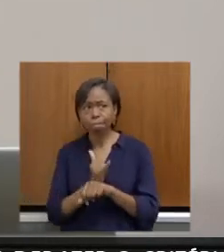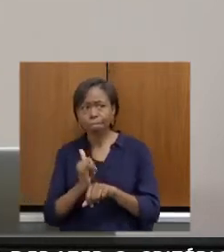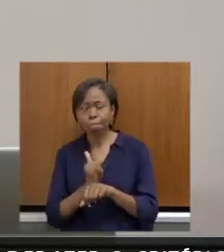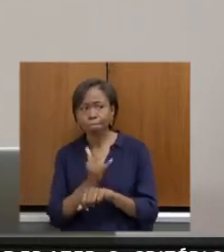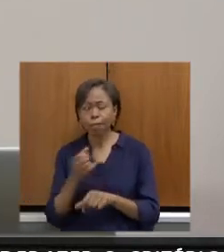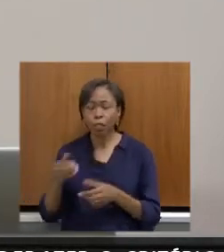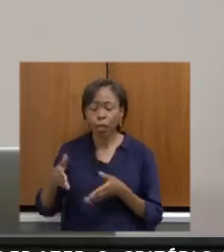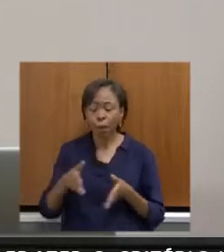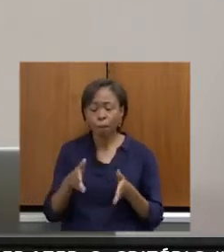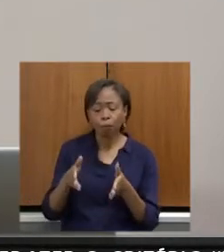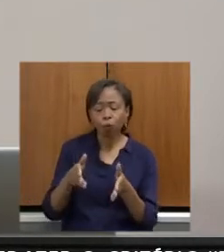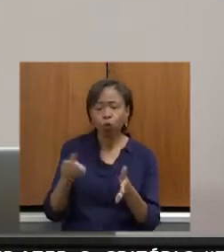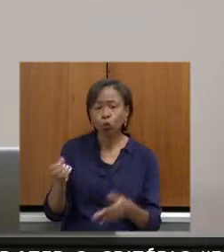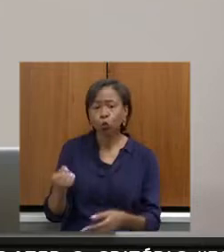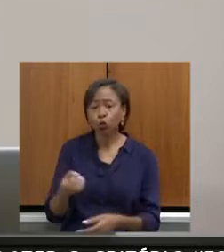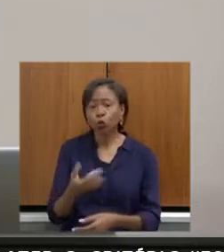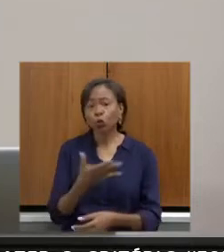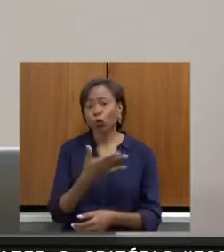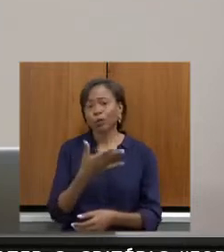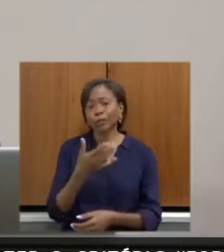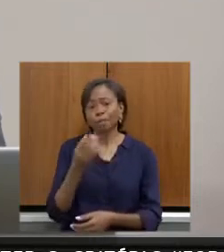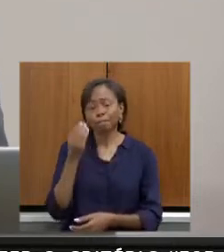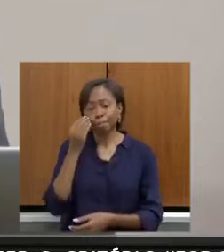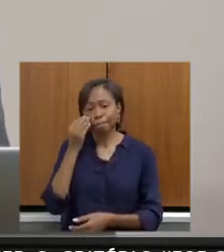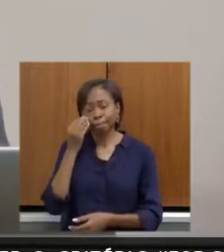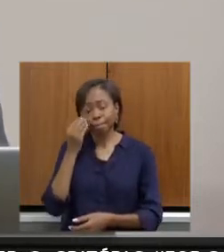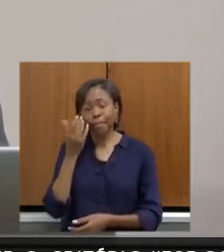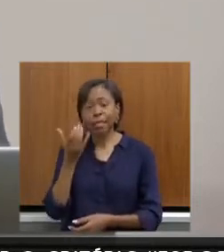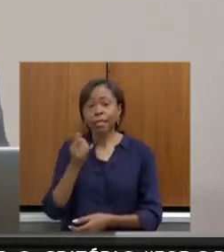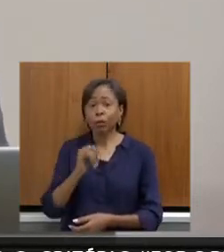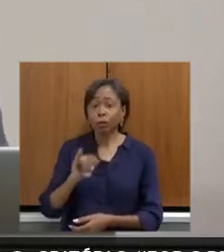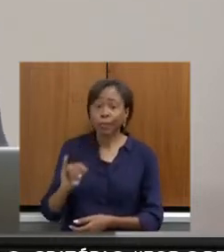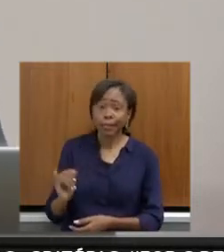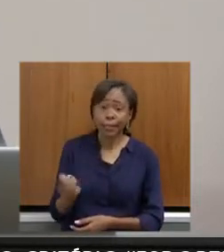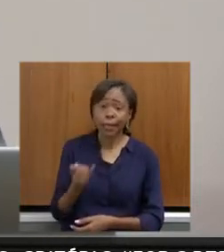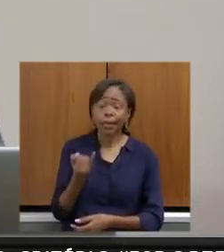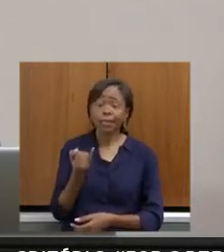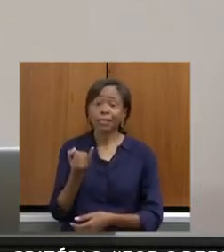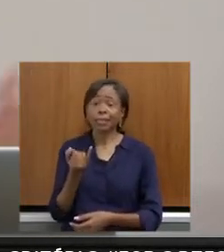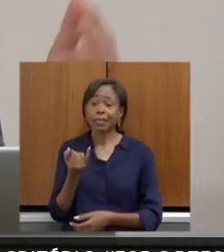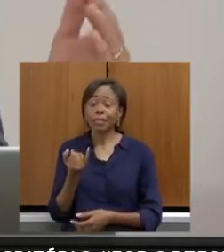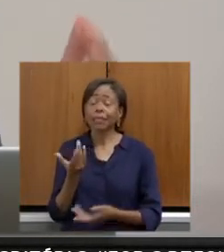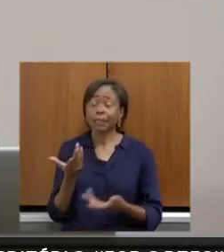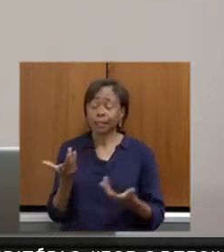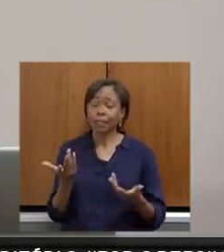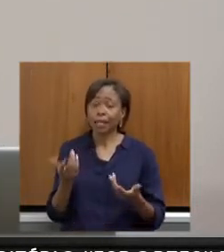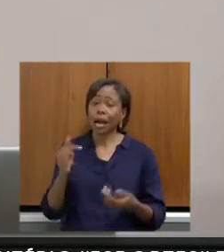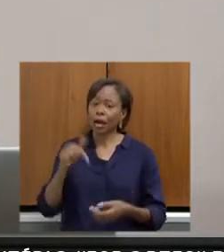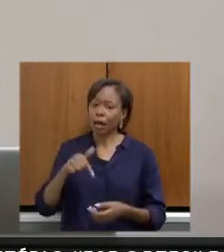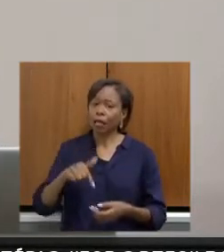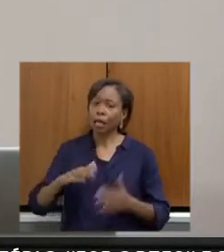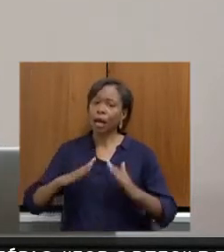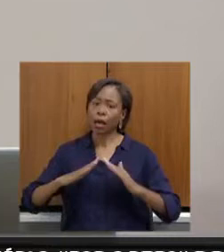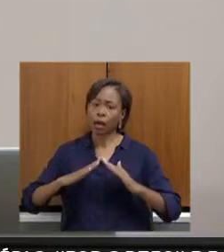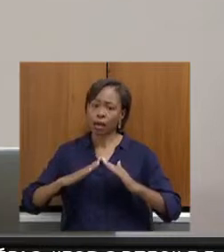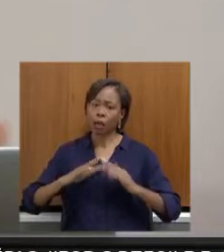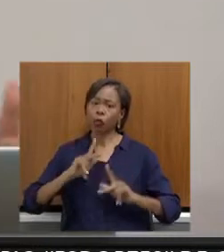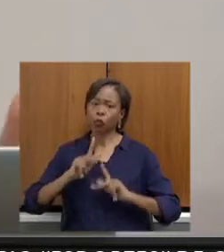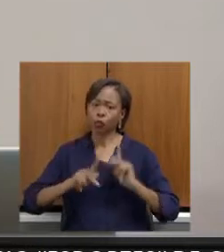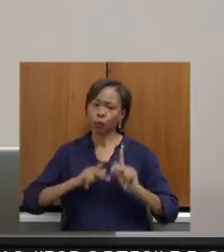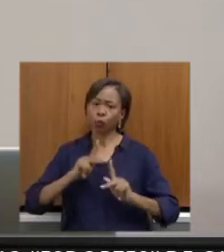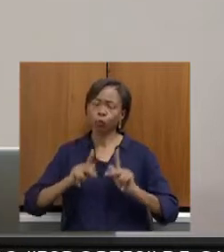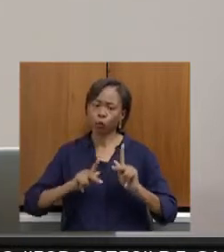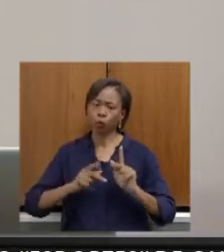achar novas perspectivas, novas oportunidades, novo jeito. E aqui é a casa do povo, aqui é a casa que